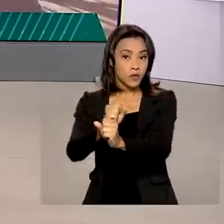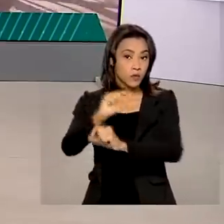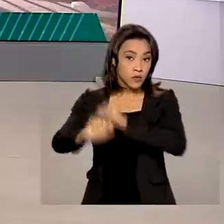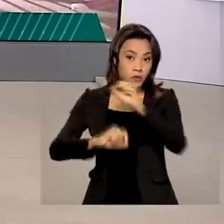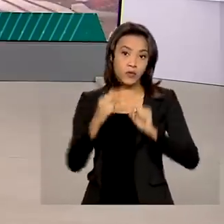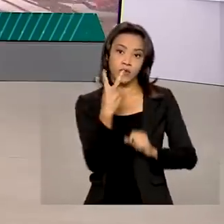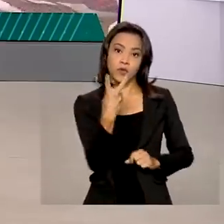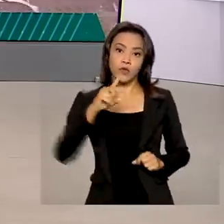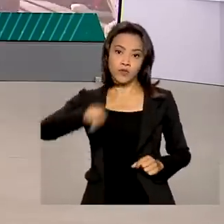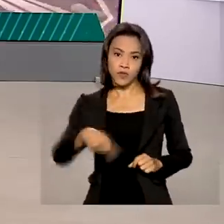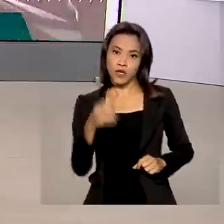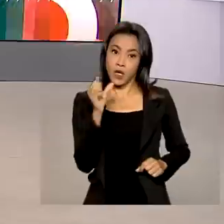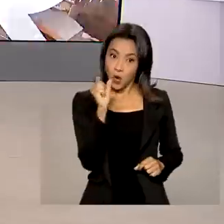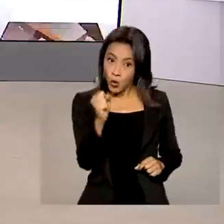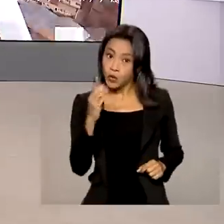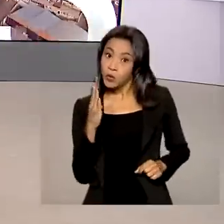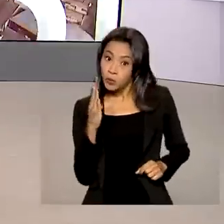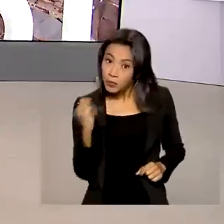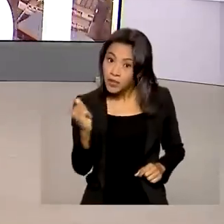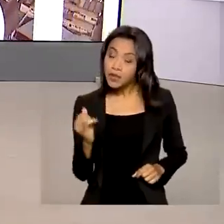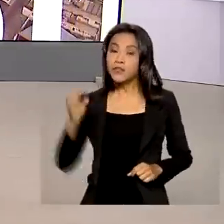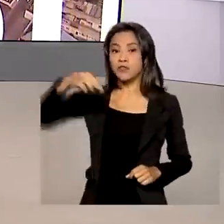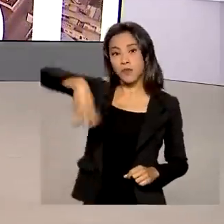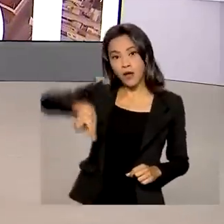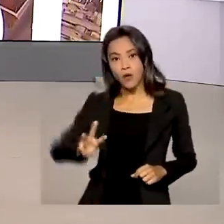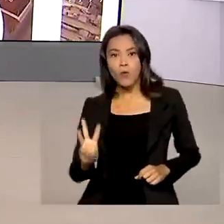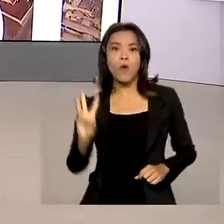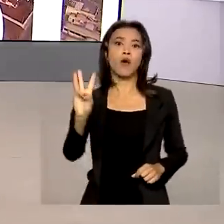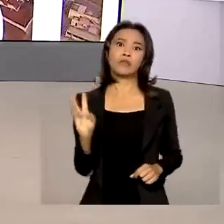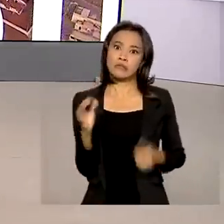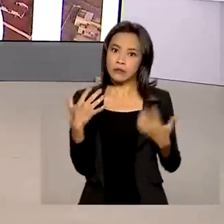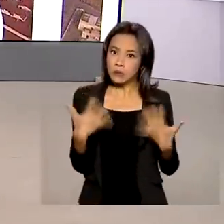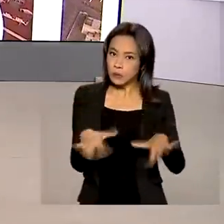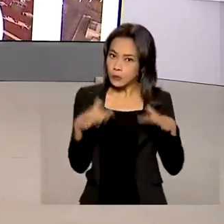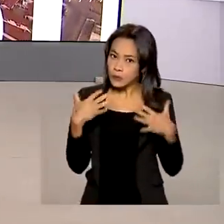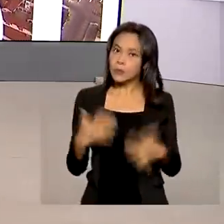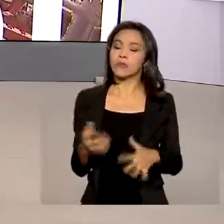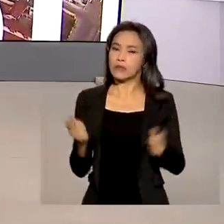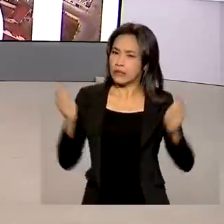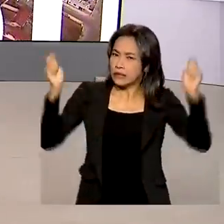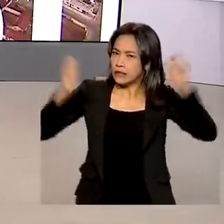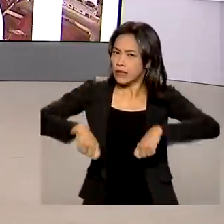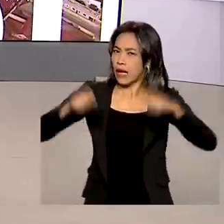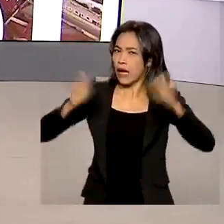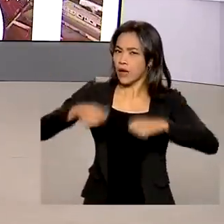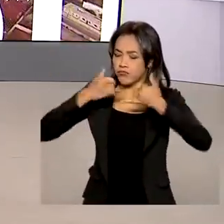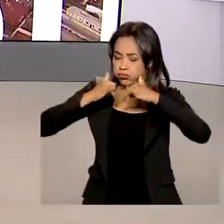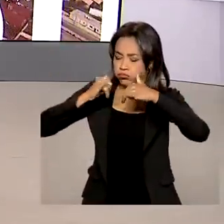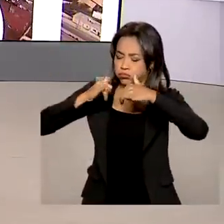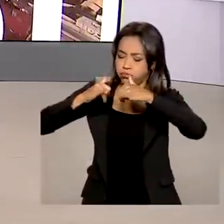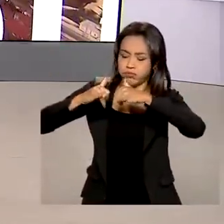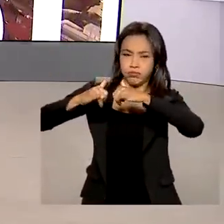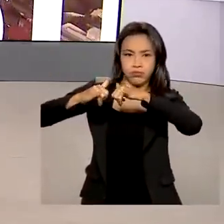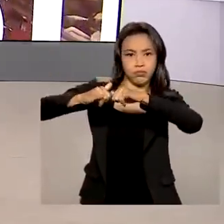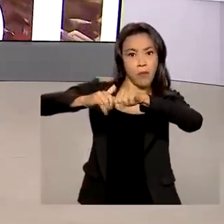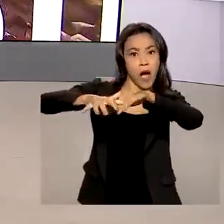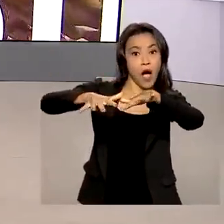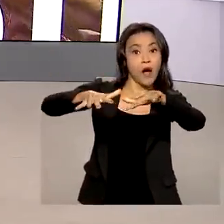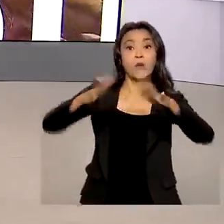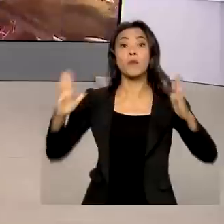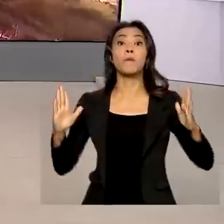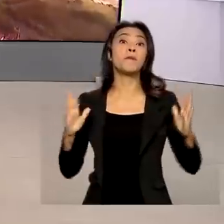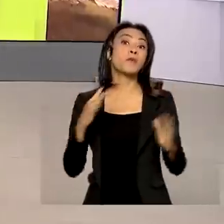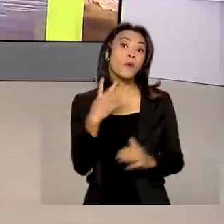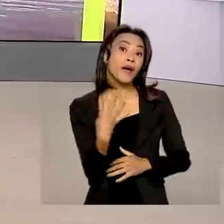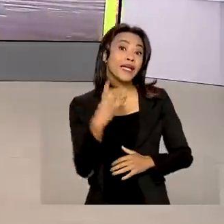de 2,8 bilhões de megawatts hora já gerados, o suficiente para atender o consumo por 45